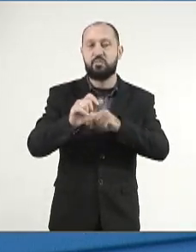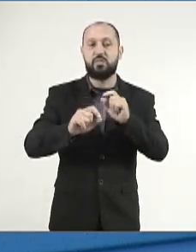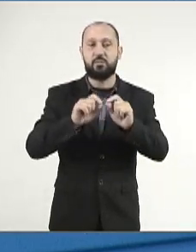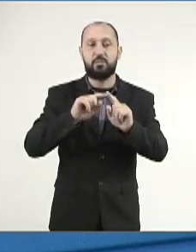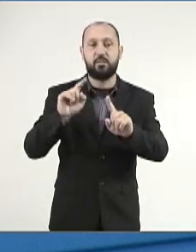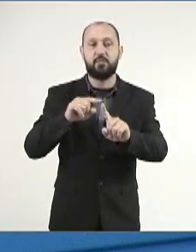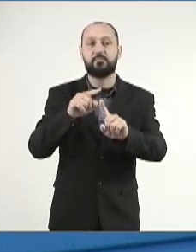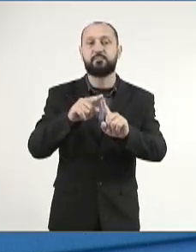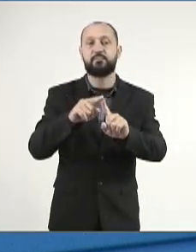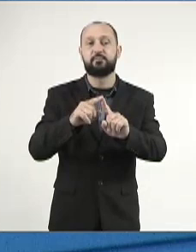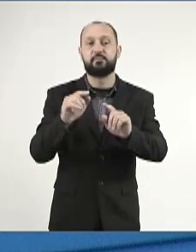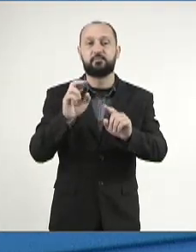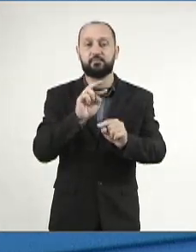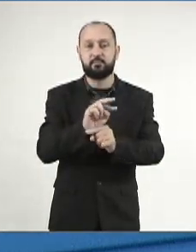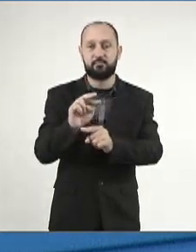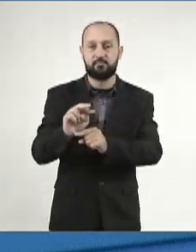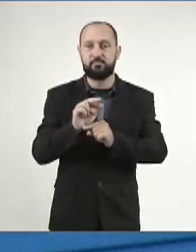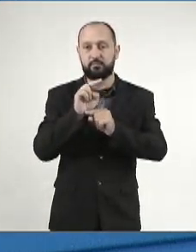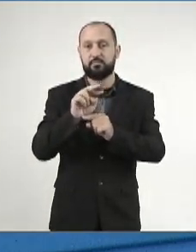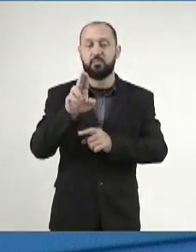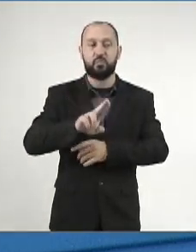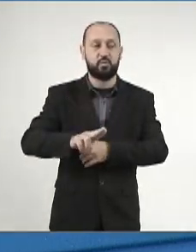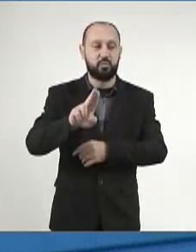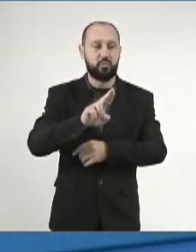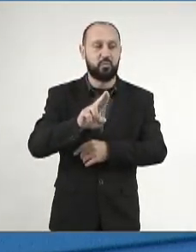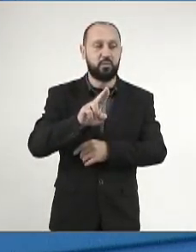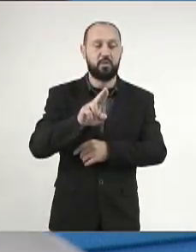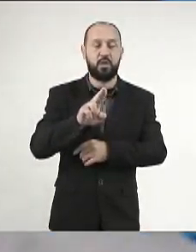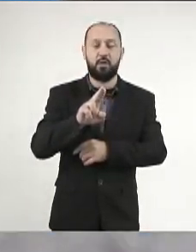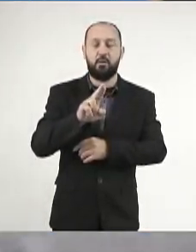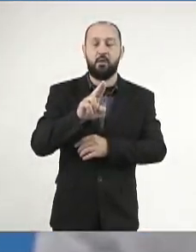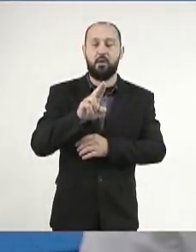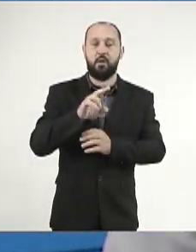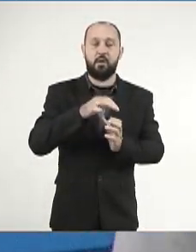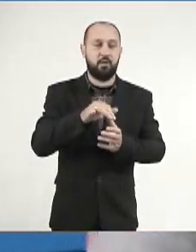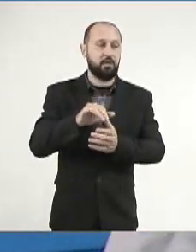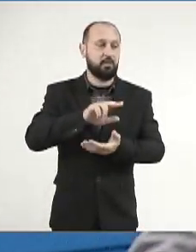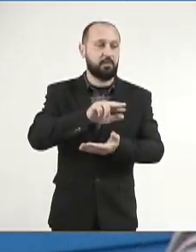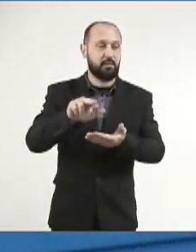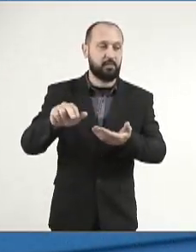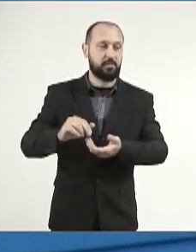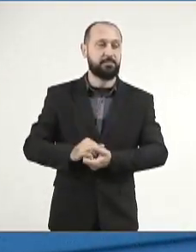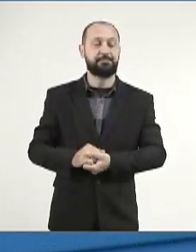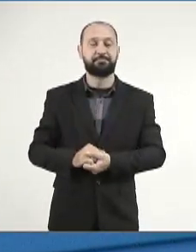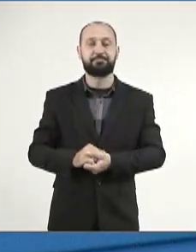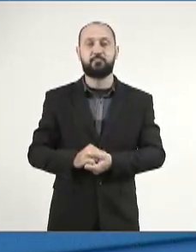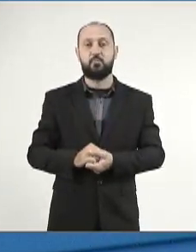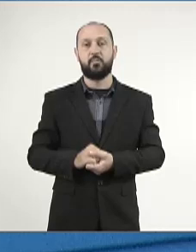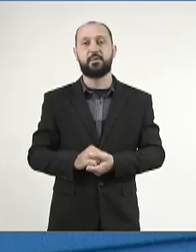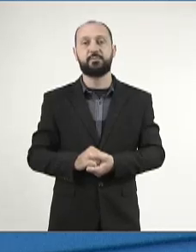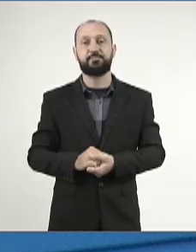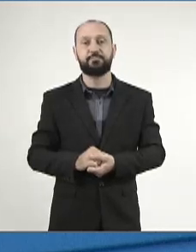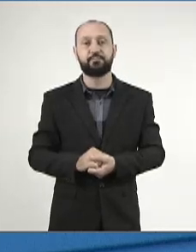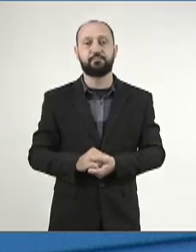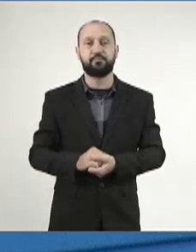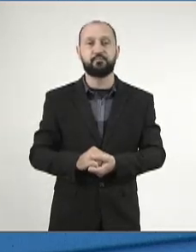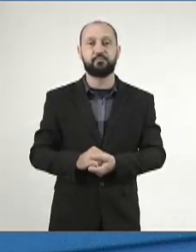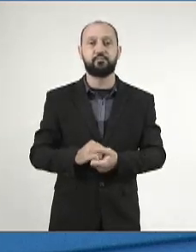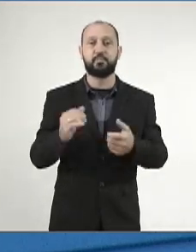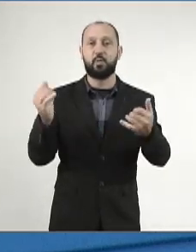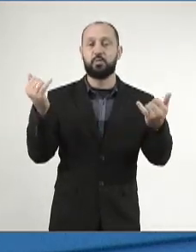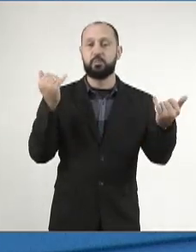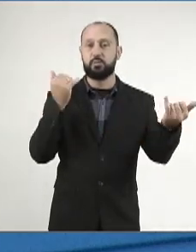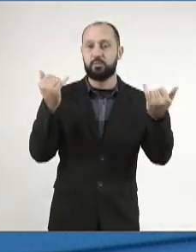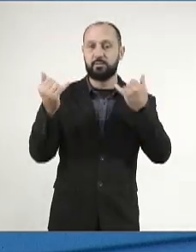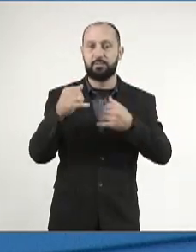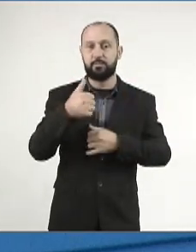objetivem a conservação e o uso sustentável da sua biodiversidade. De acordo com informações,